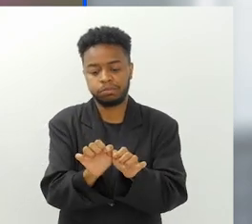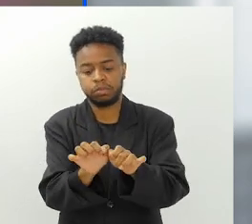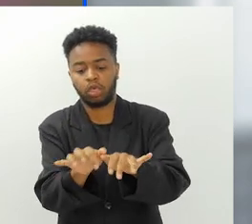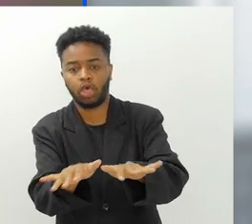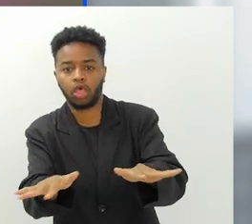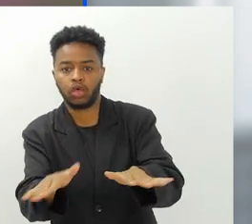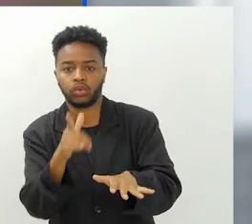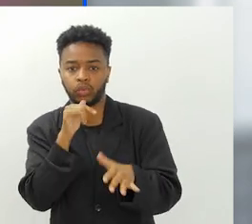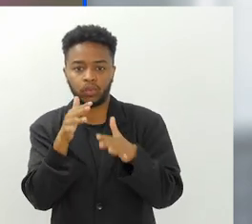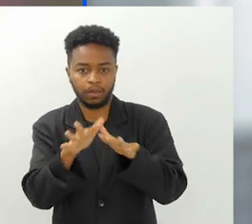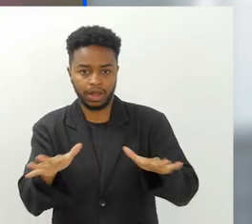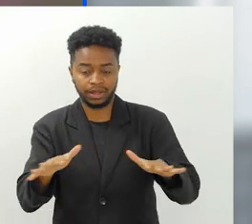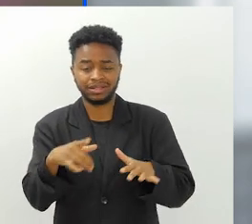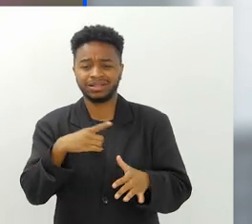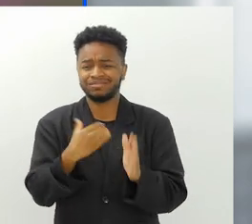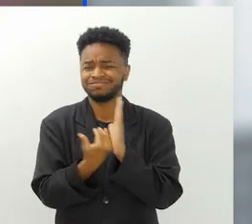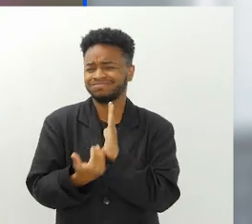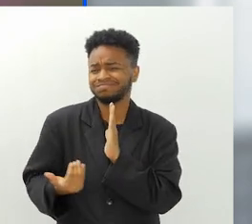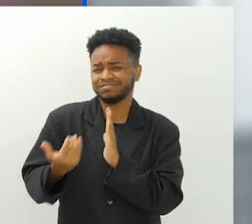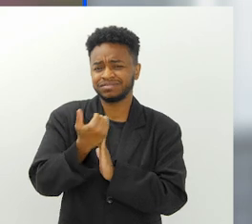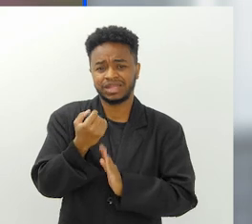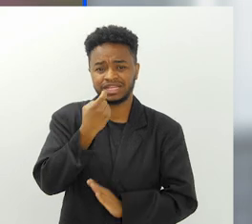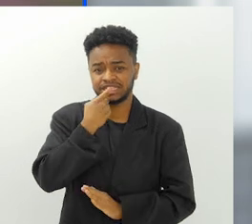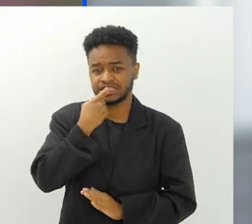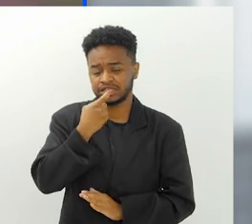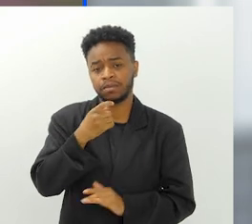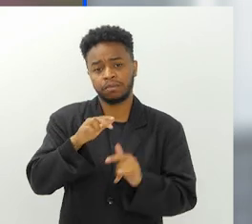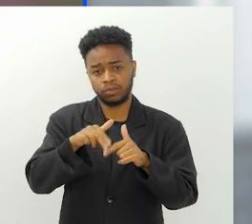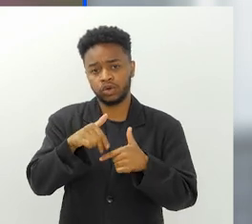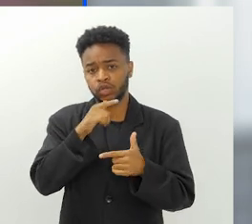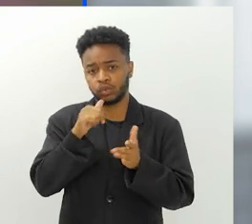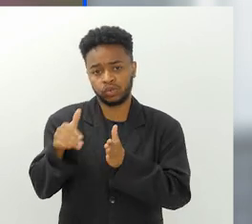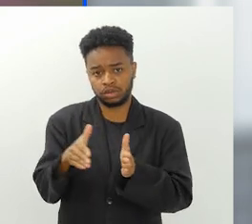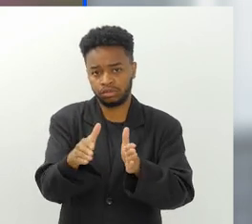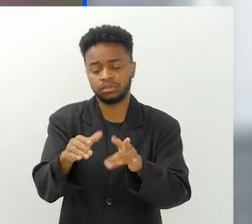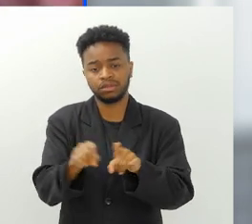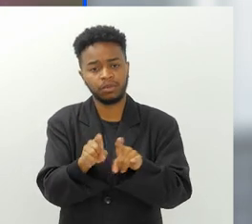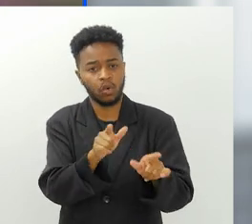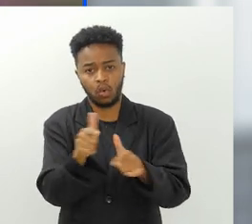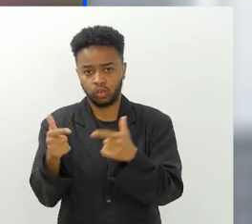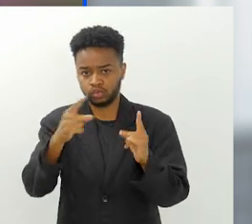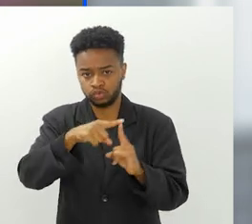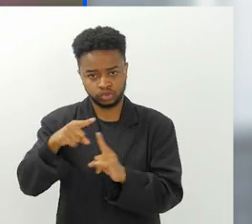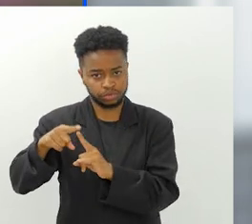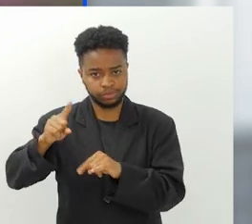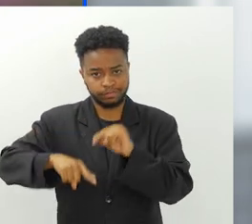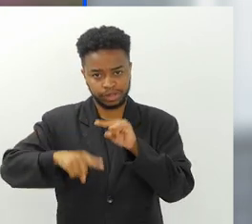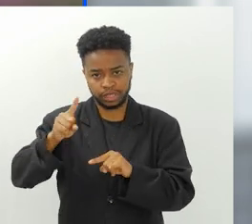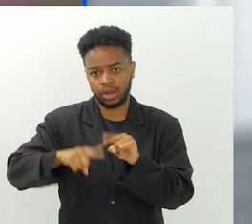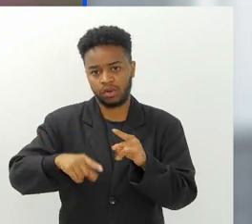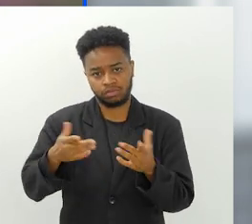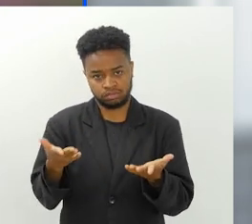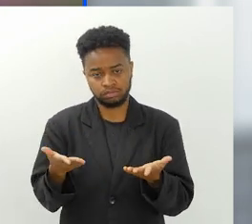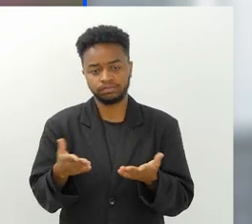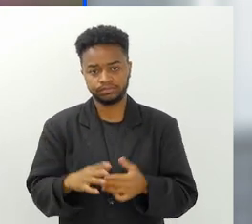e vem uma quantidade enorme de plásticos, né? Através desses rios e outros resíduos sólidos.